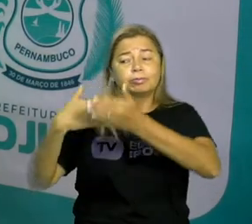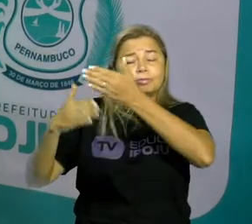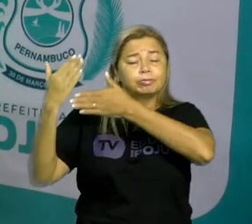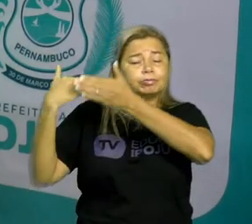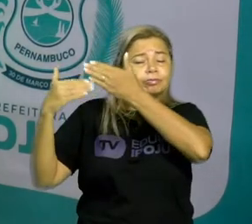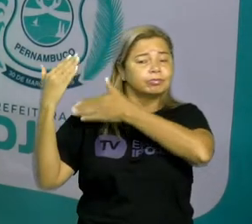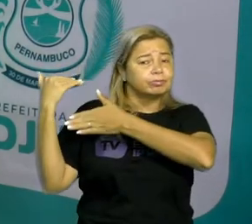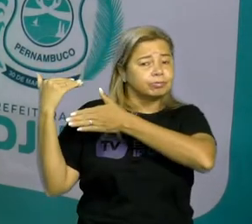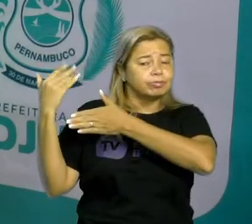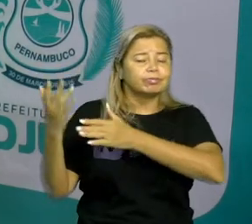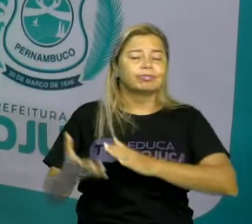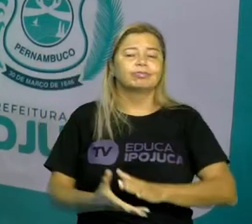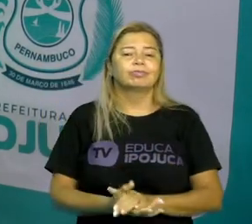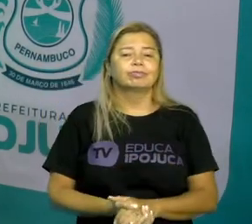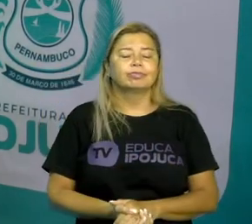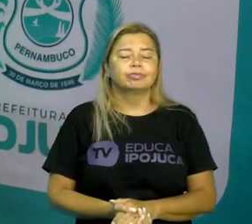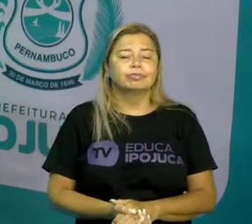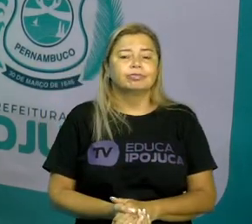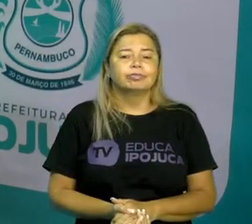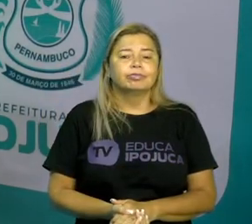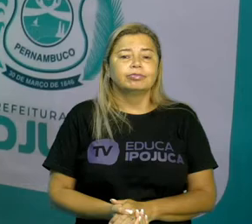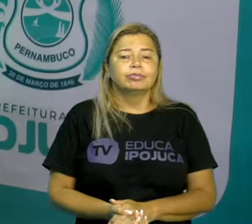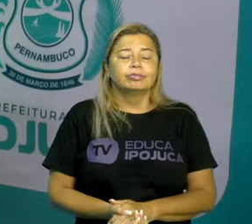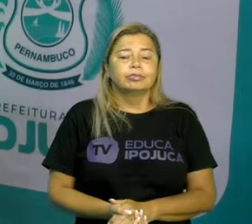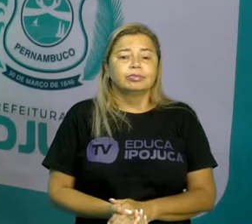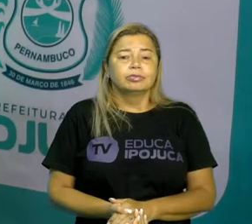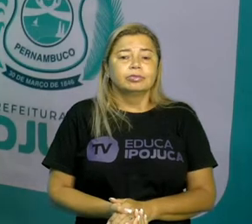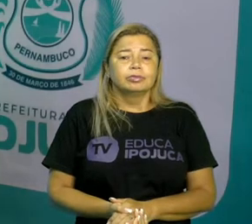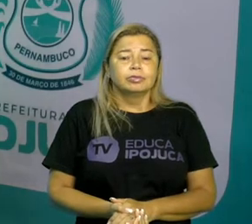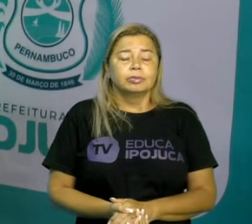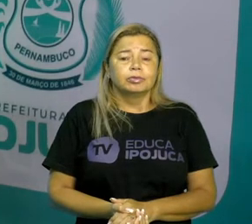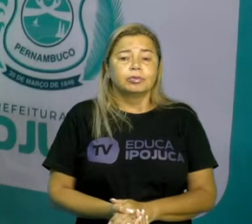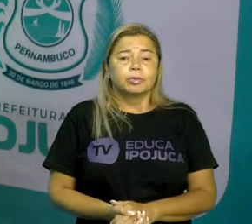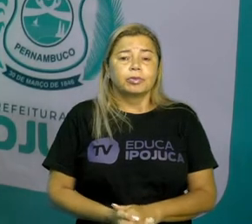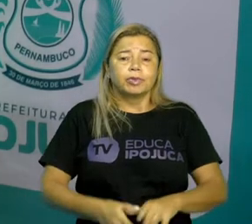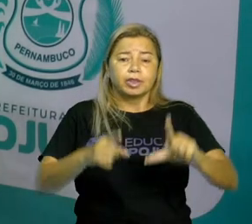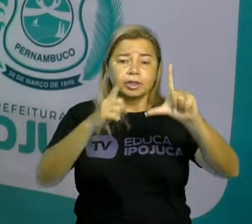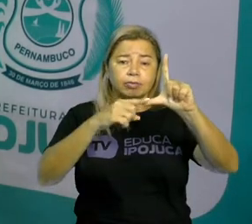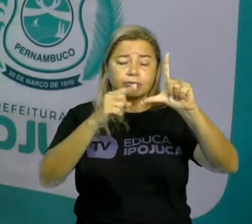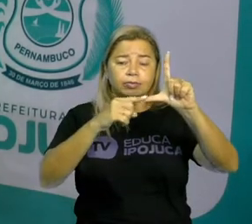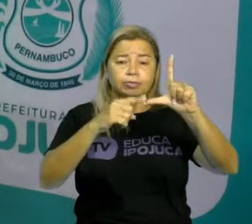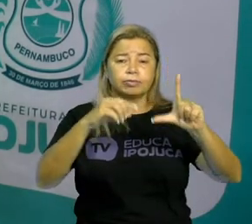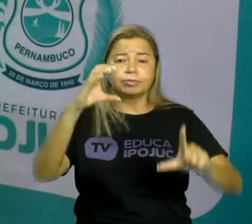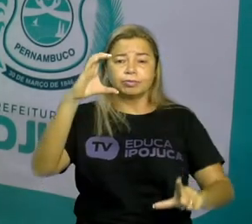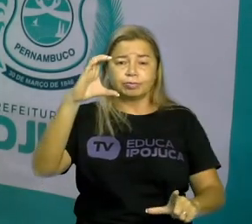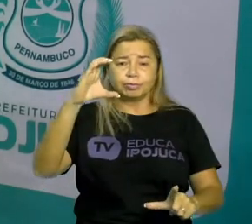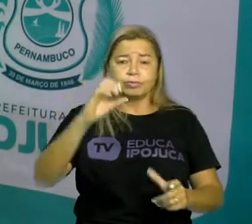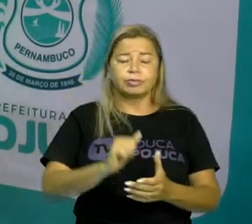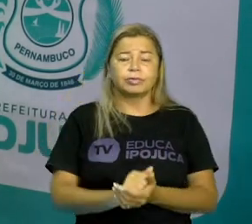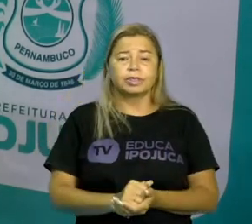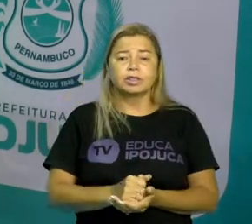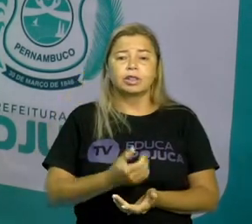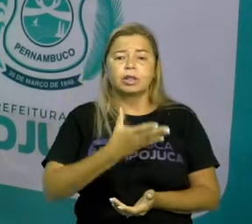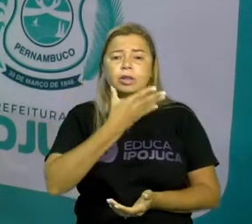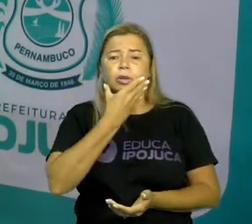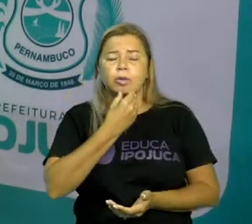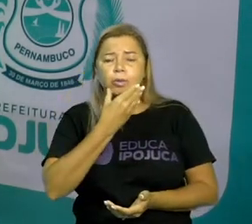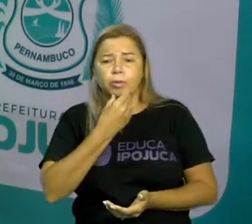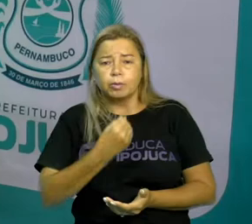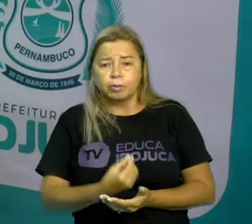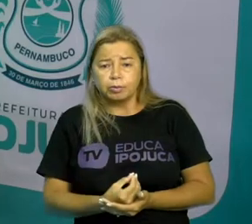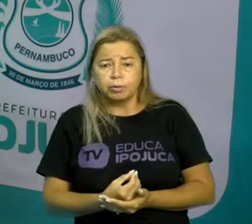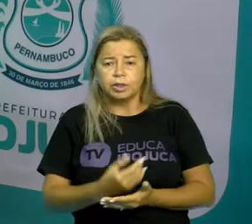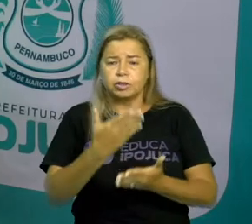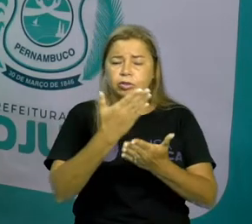ao passado Né? Na letra C Damião estudará